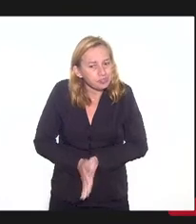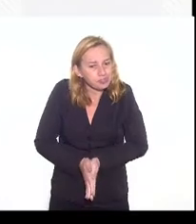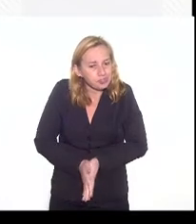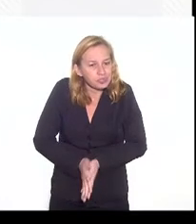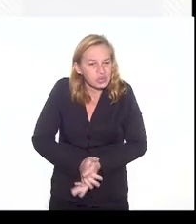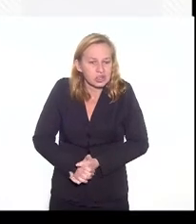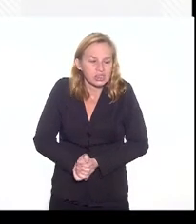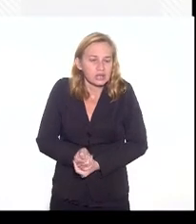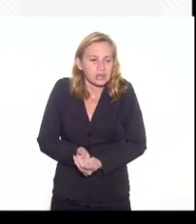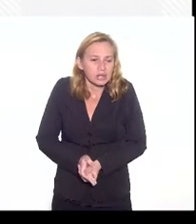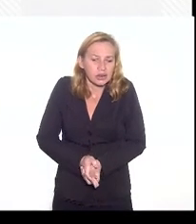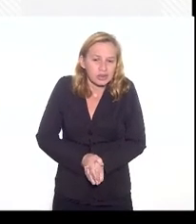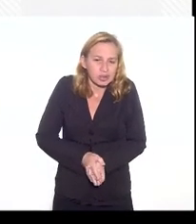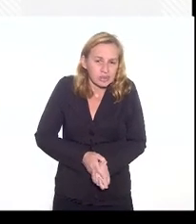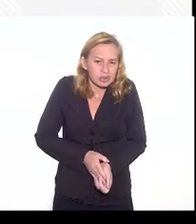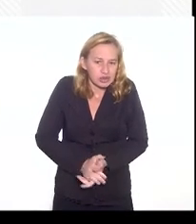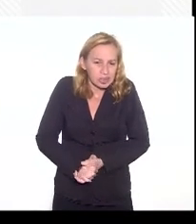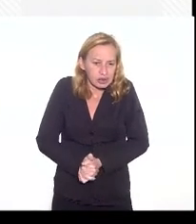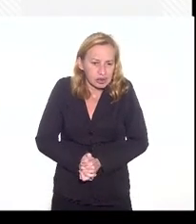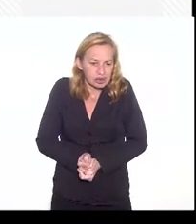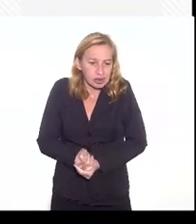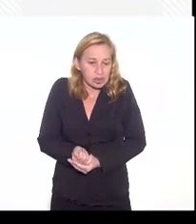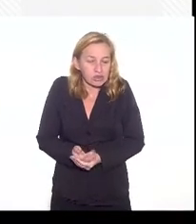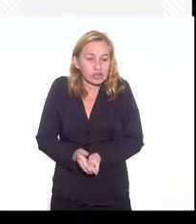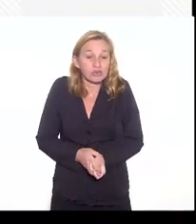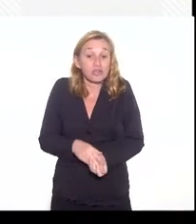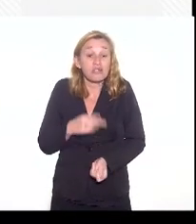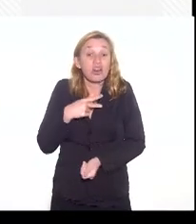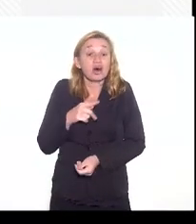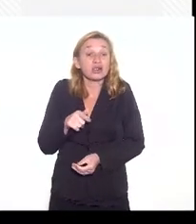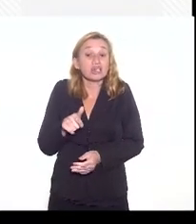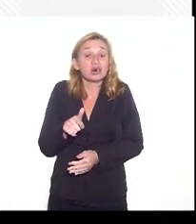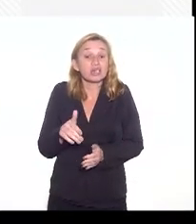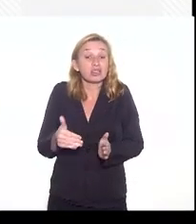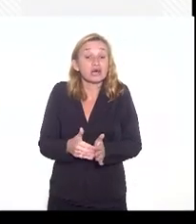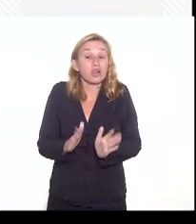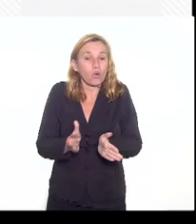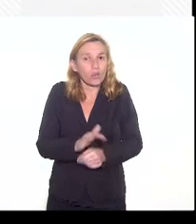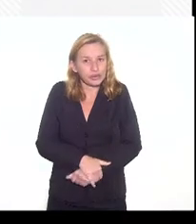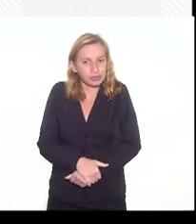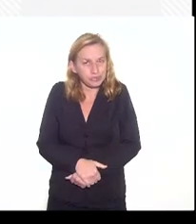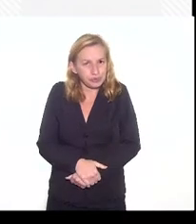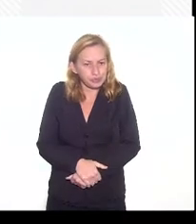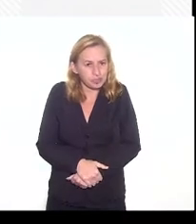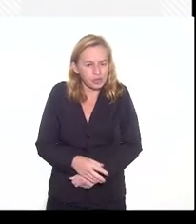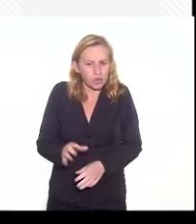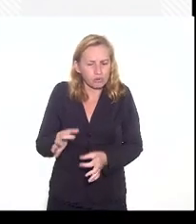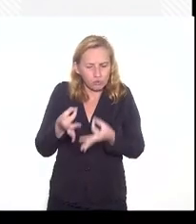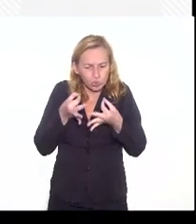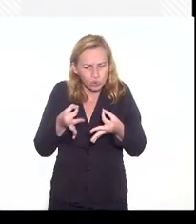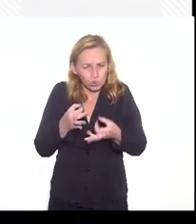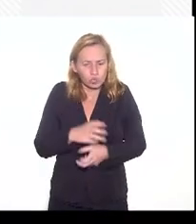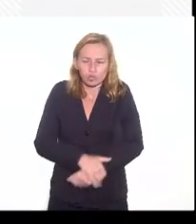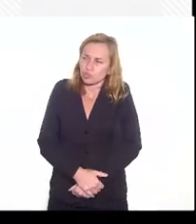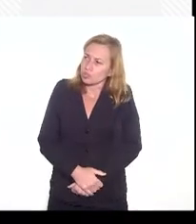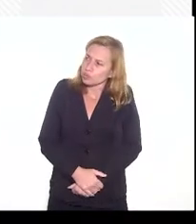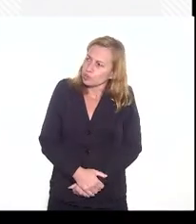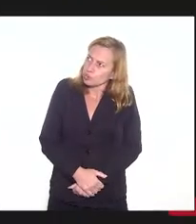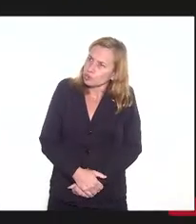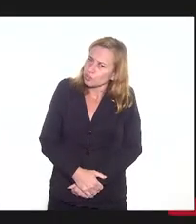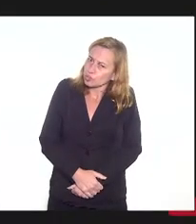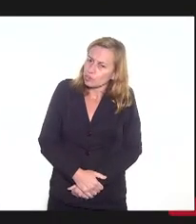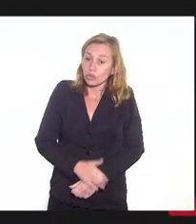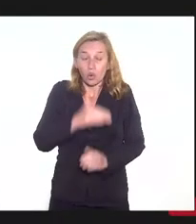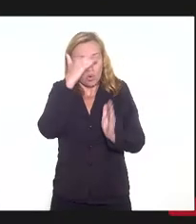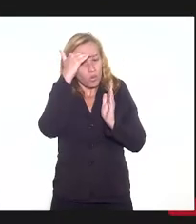o que foi apresentado até agora, uma coisa que me chamou a atenção, é que para o